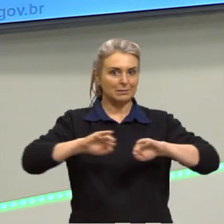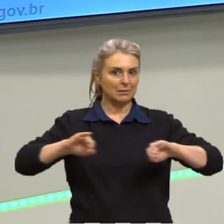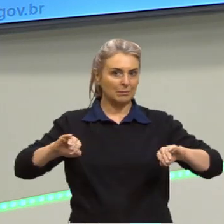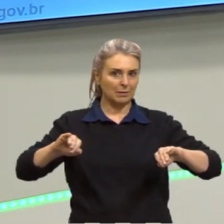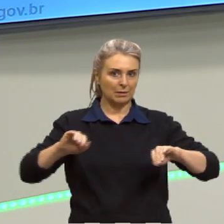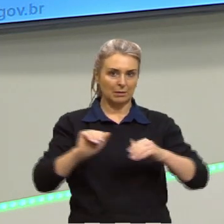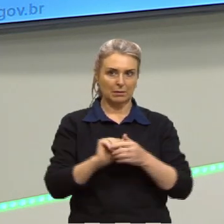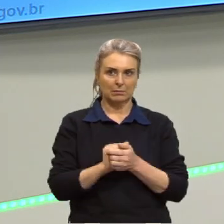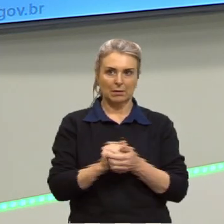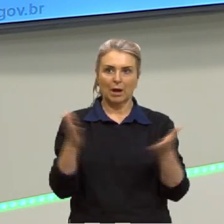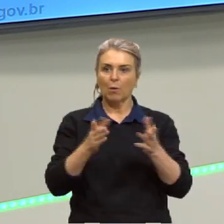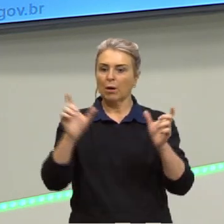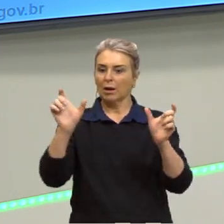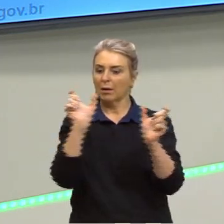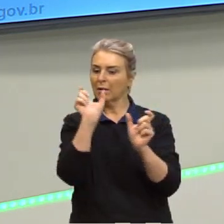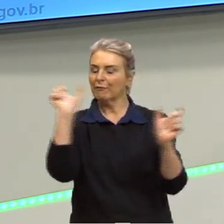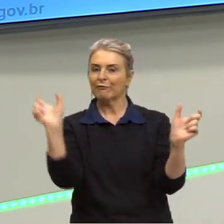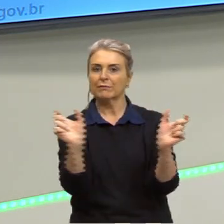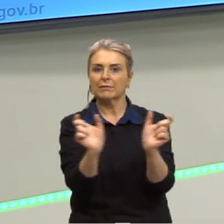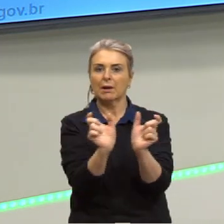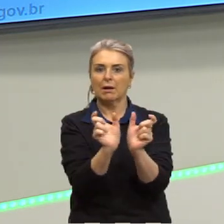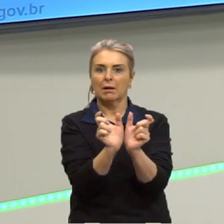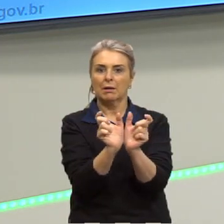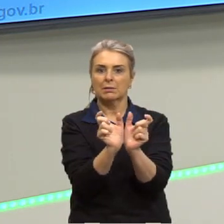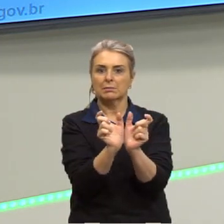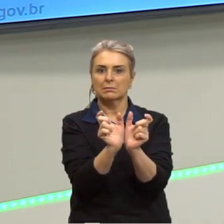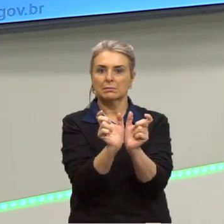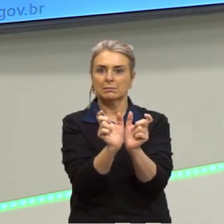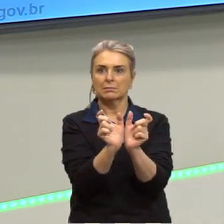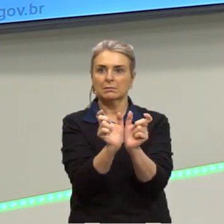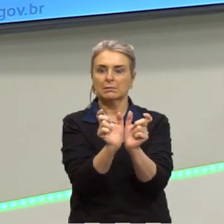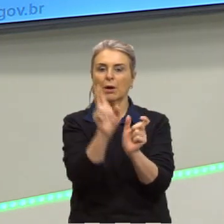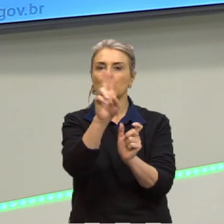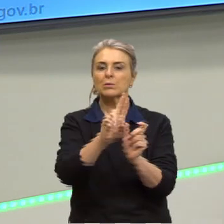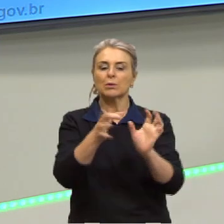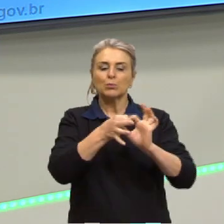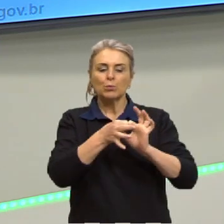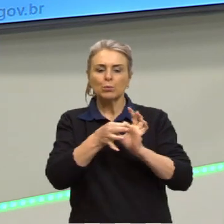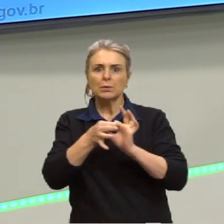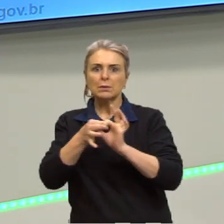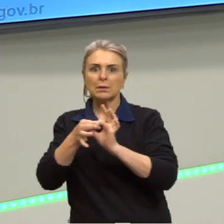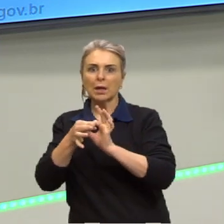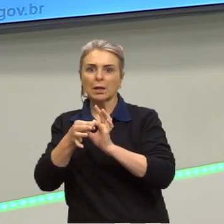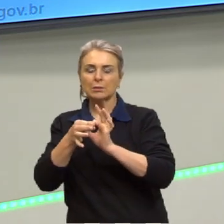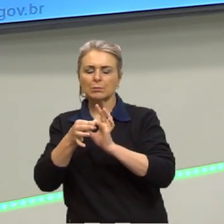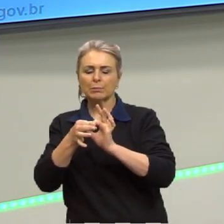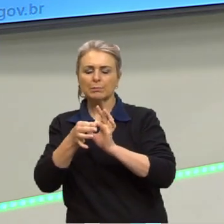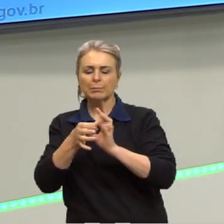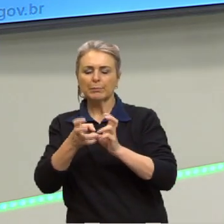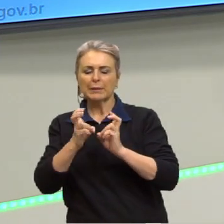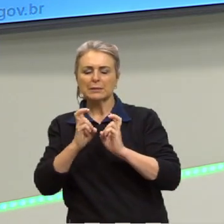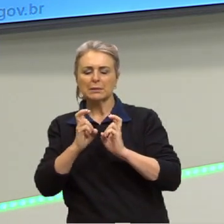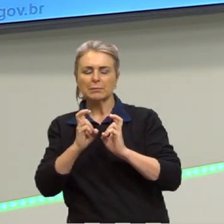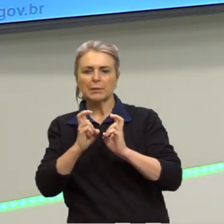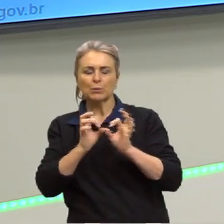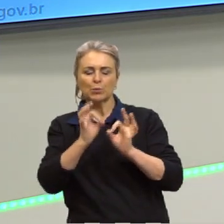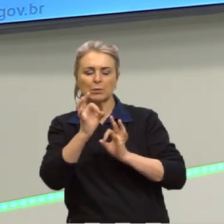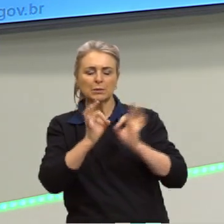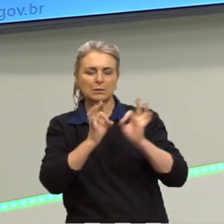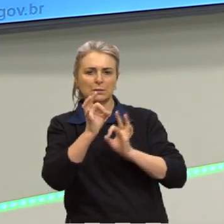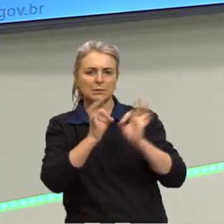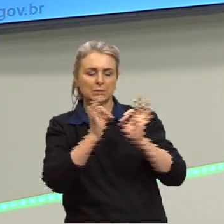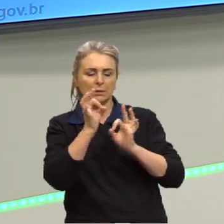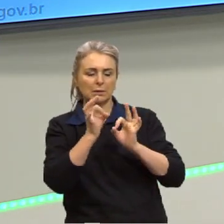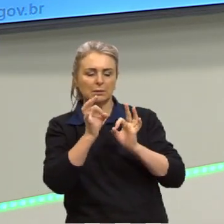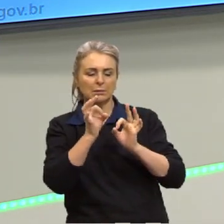essas palavras numa frase, estou olhando para elas nesse contexto, estou vendo como elas se organizam e como elas se relacionam entre si,